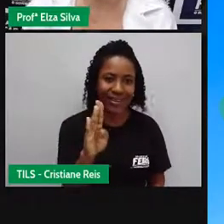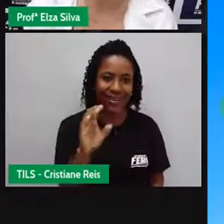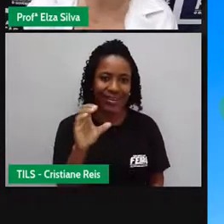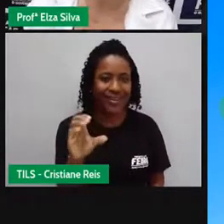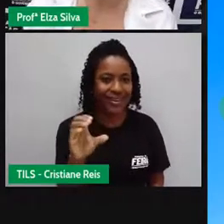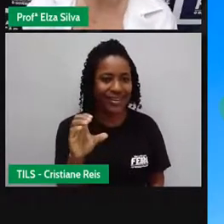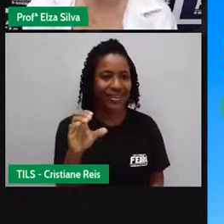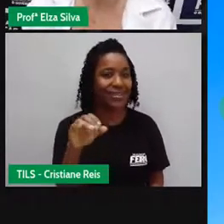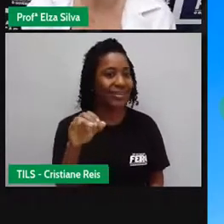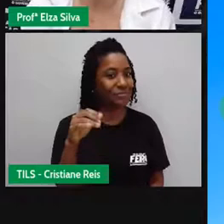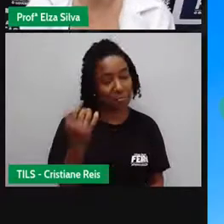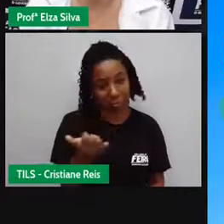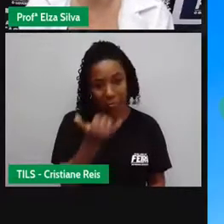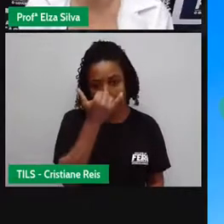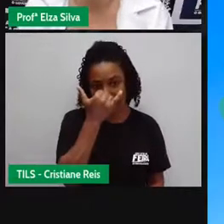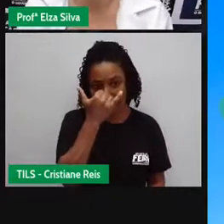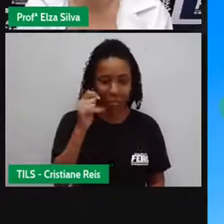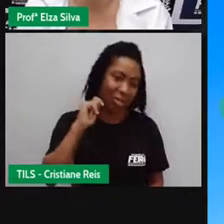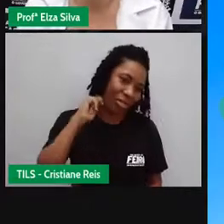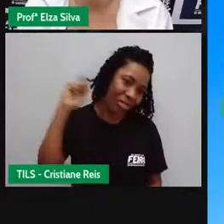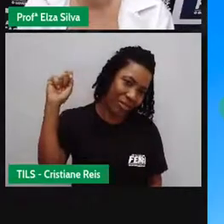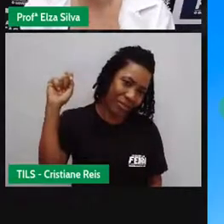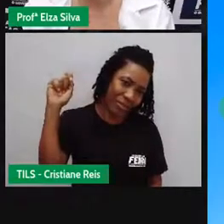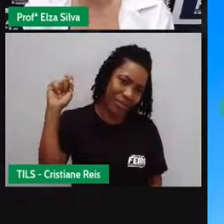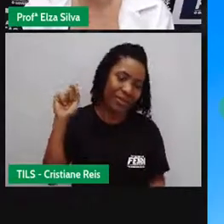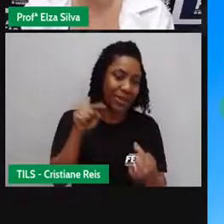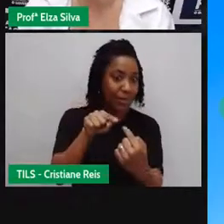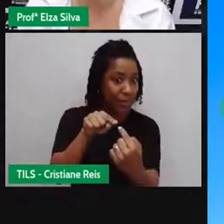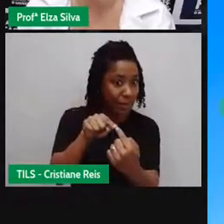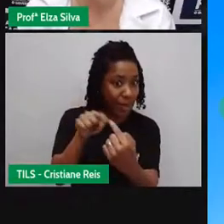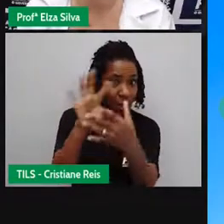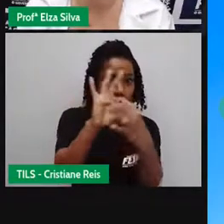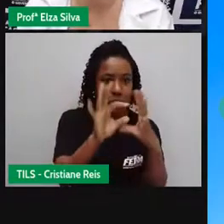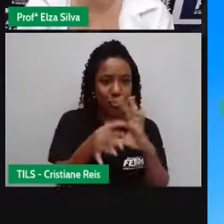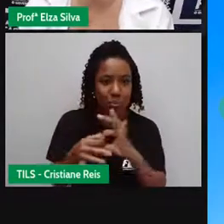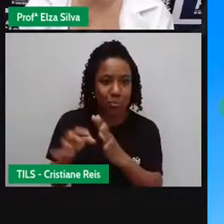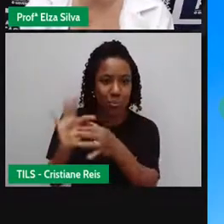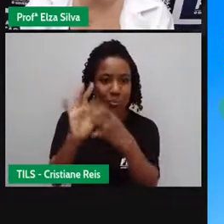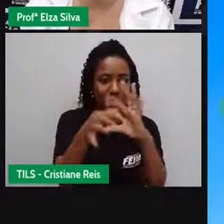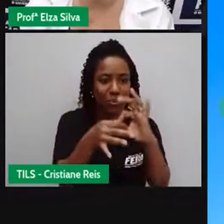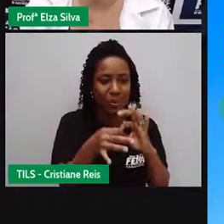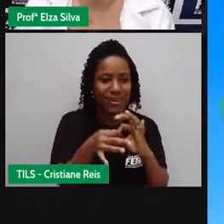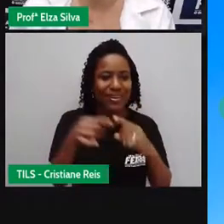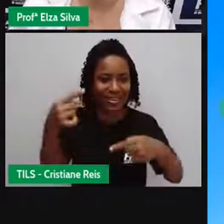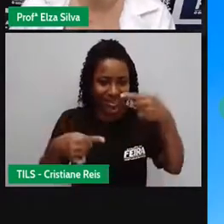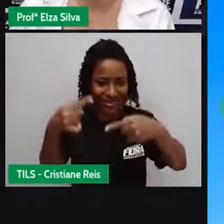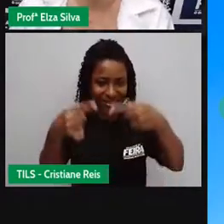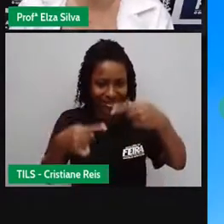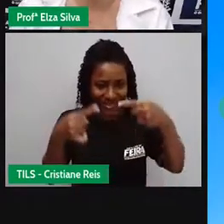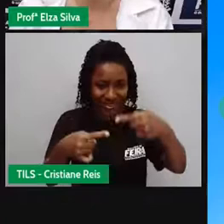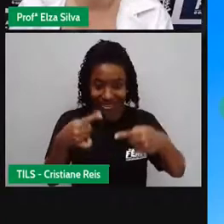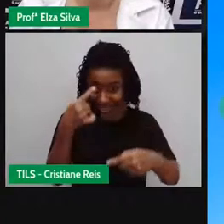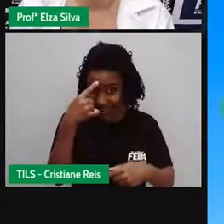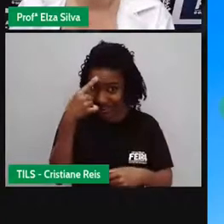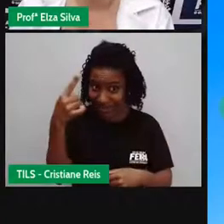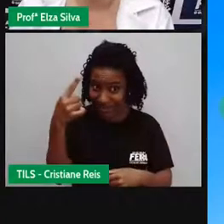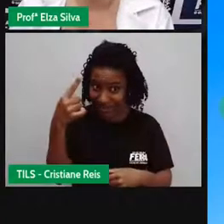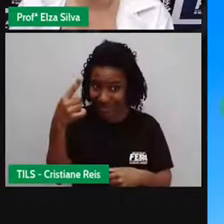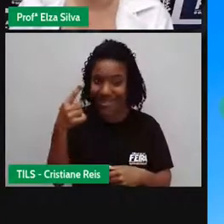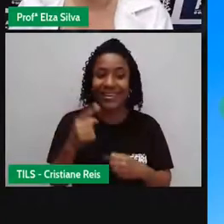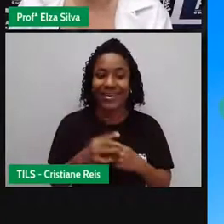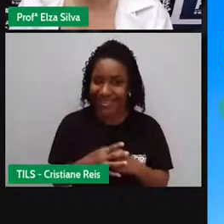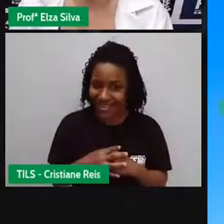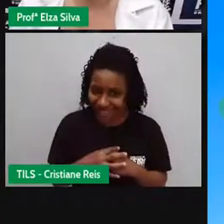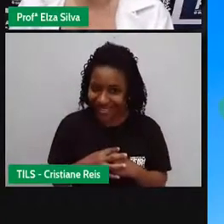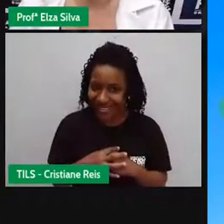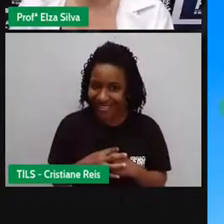relacionadas Aos Jogos Olímpicos Que nós aprendemos hoje No decorrer da aula Ok? So Clica